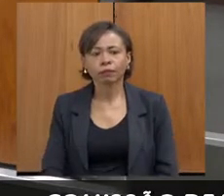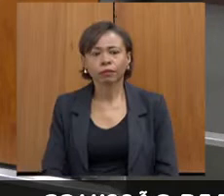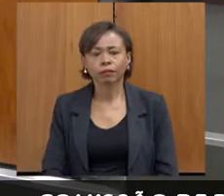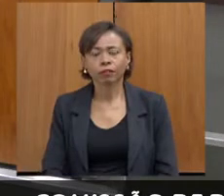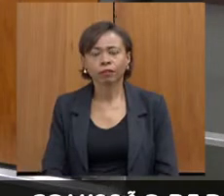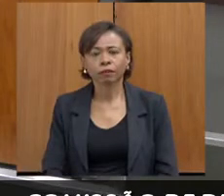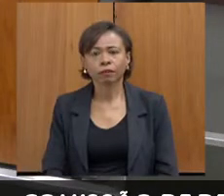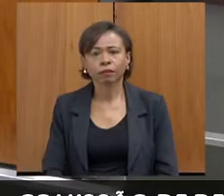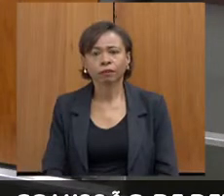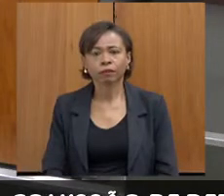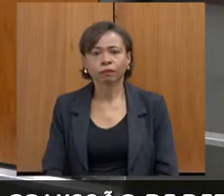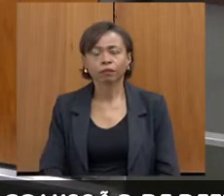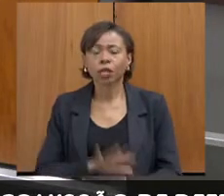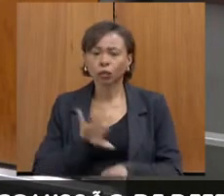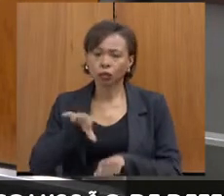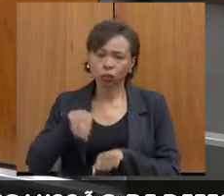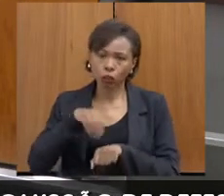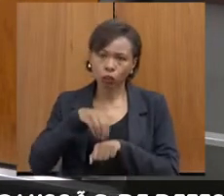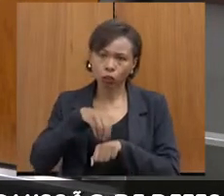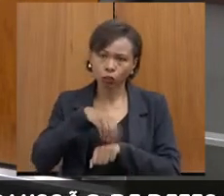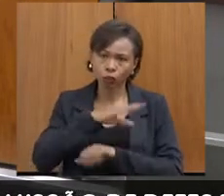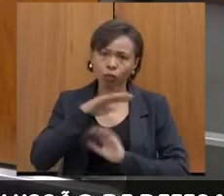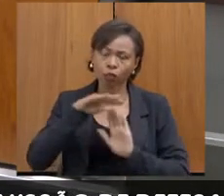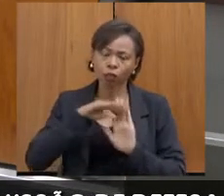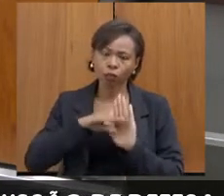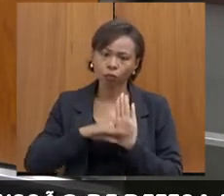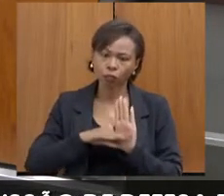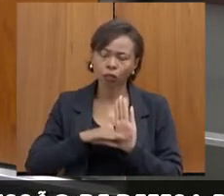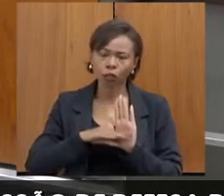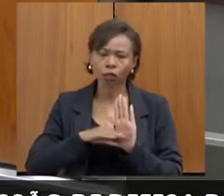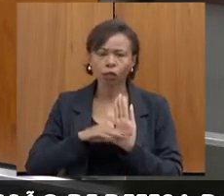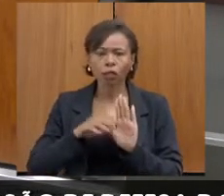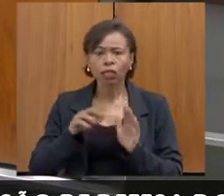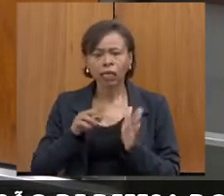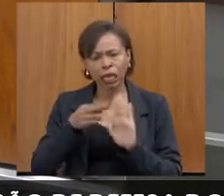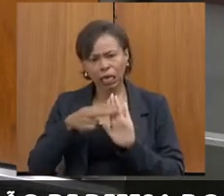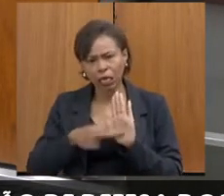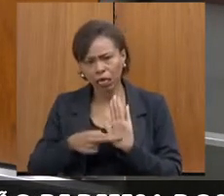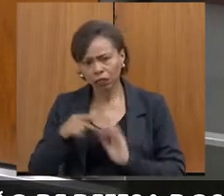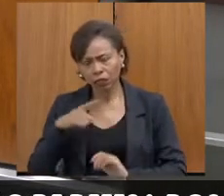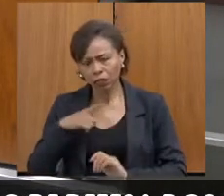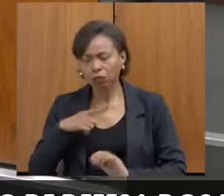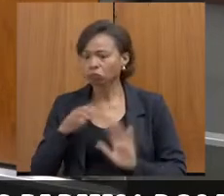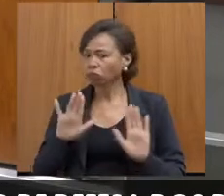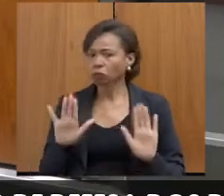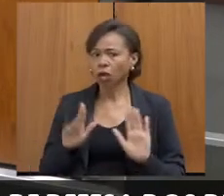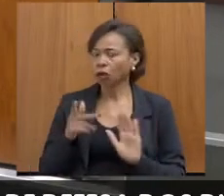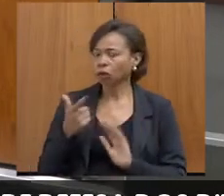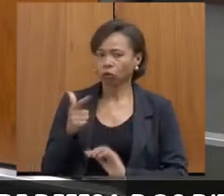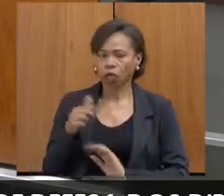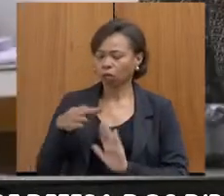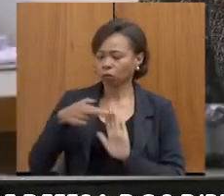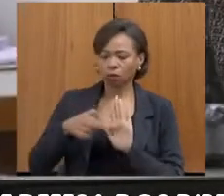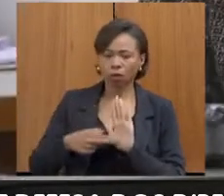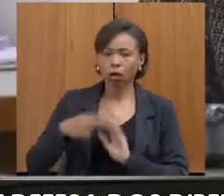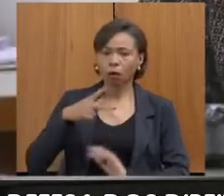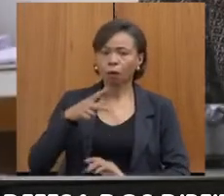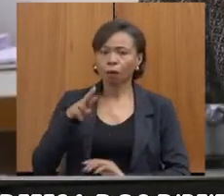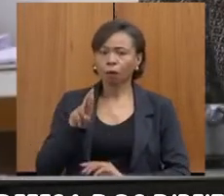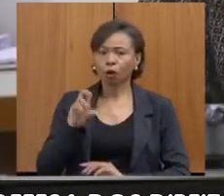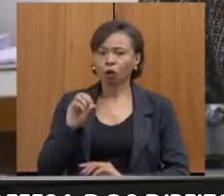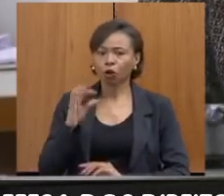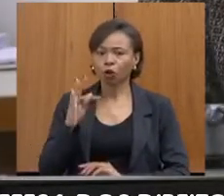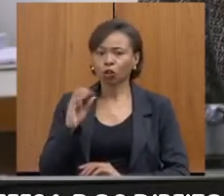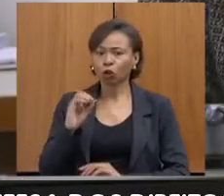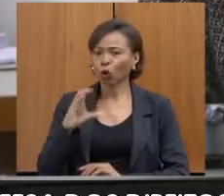Os encaminhamentos posteriores e se existe algum protocolo. Não, no momento ainda não temos protocolo, a gente está fazendo